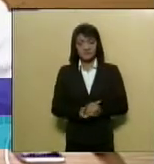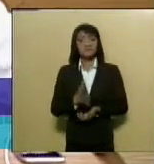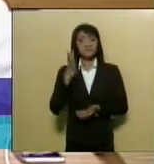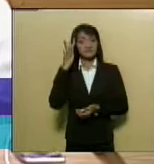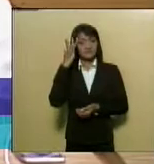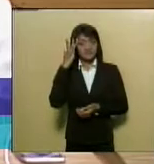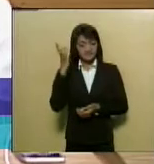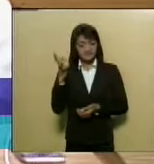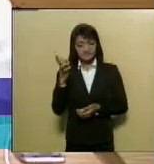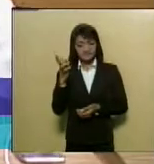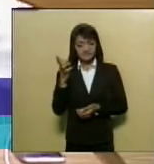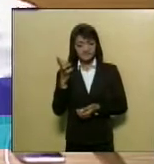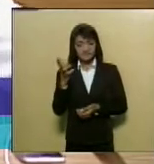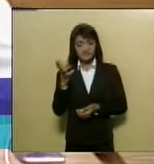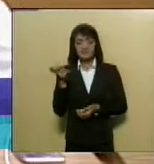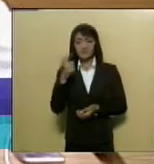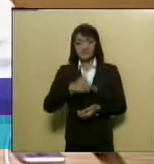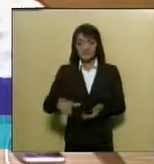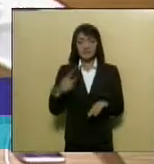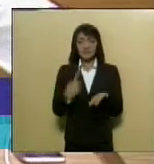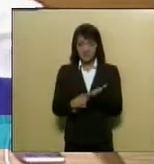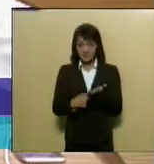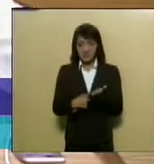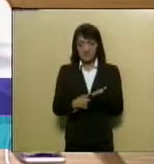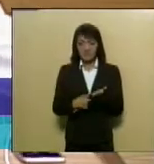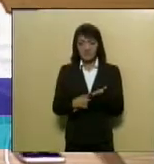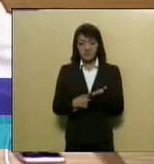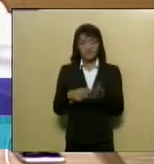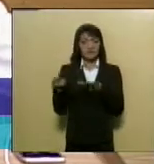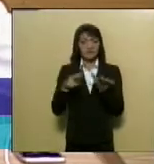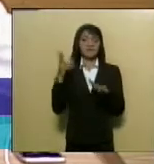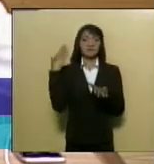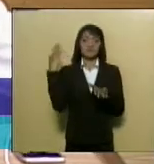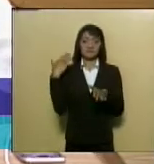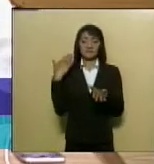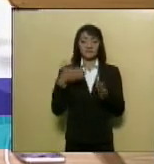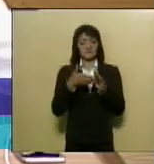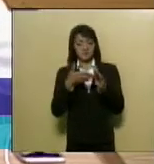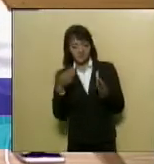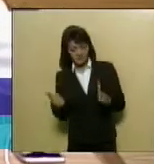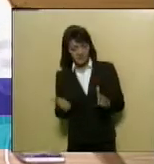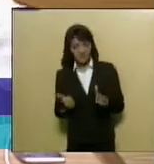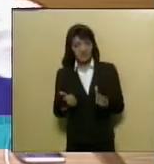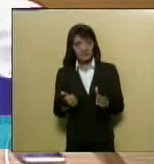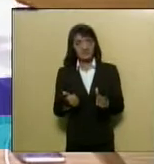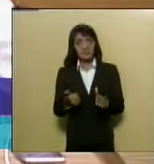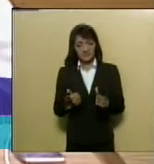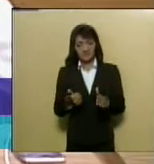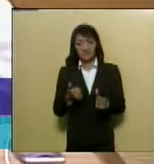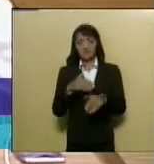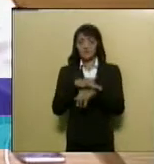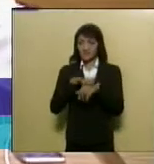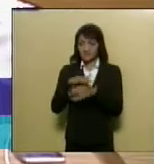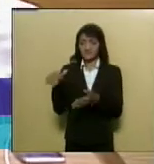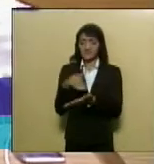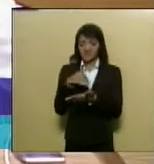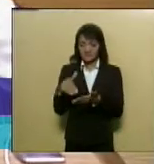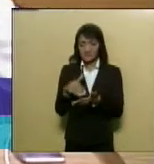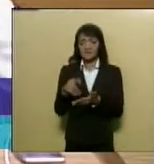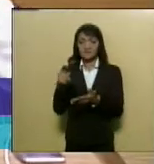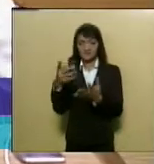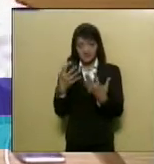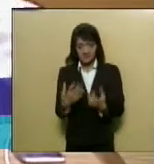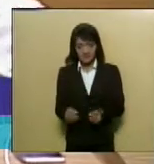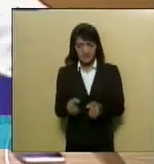Amanhã, foi remarcado para amanhã, semana passada foi pedido que eu tirasse a pauta, retirei a pauta, conversei com o secretário, o secretário